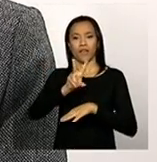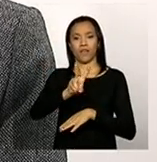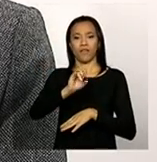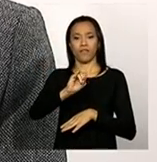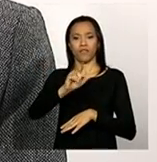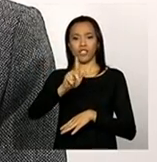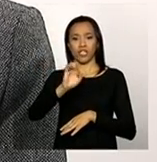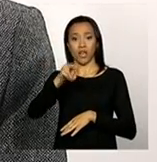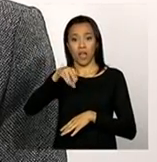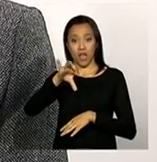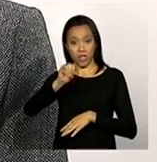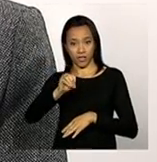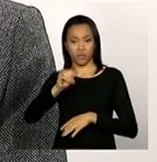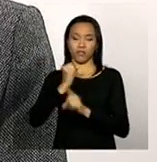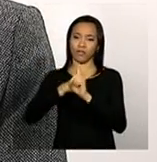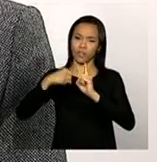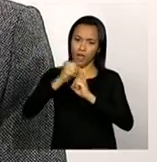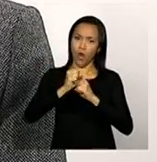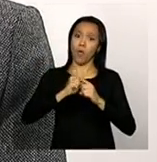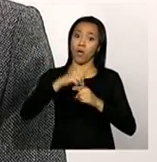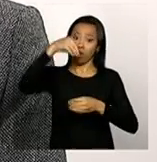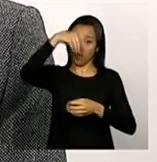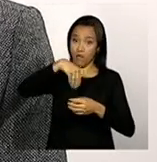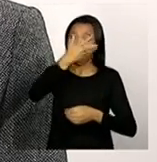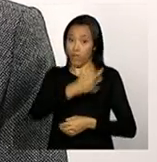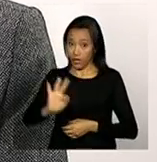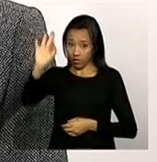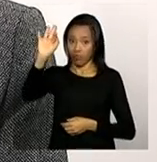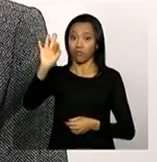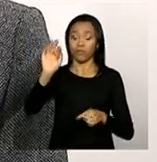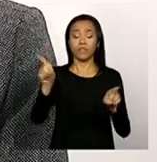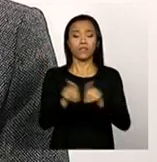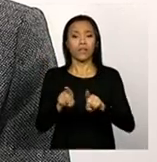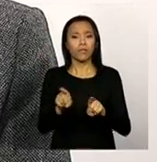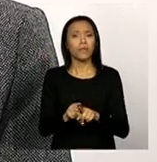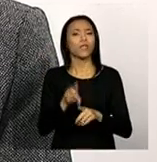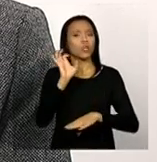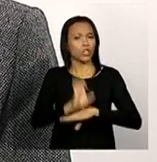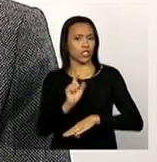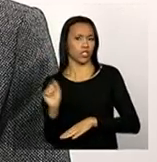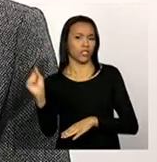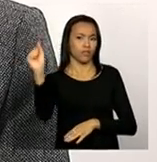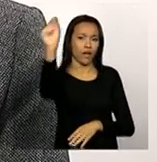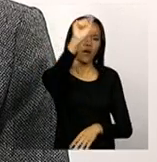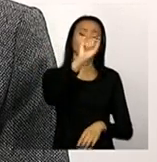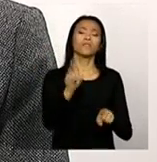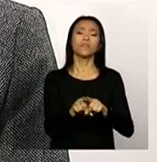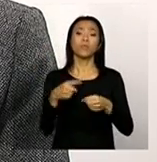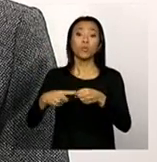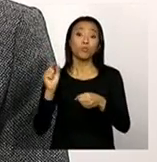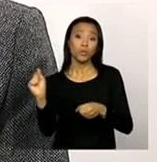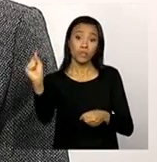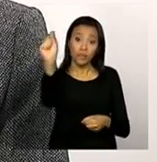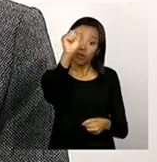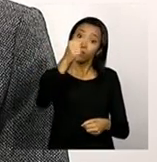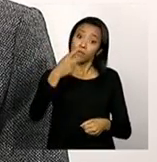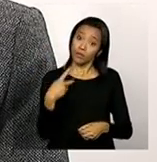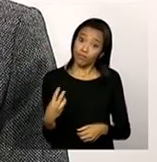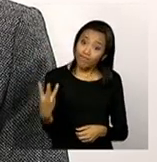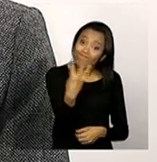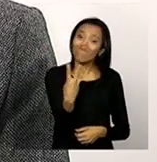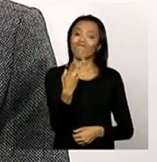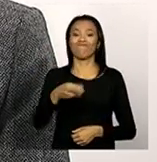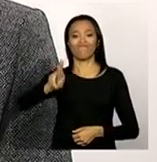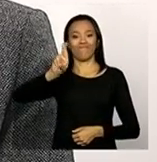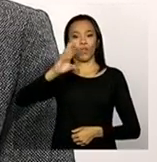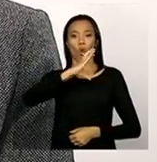âmbito federal. E a vigilância sócio-assistencial, tanto nos estados quanto nos municípios, também tem um papel importante de